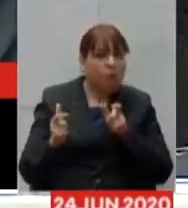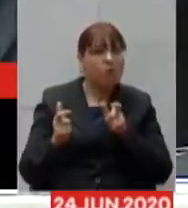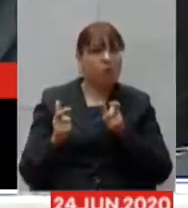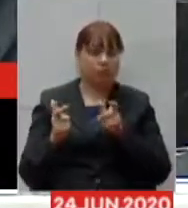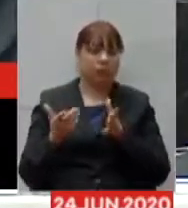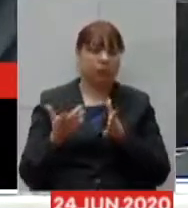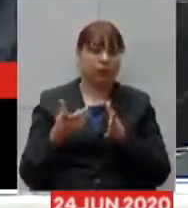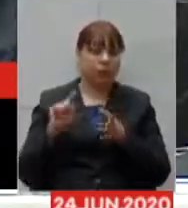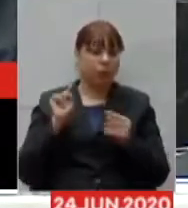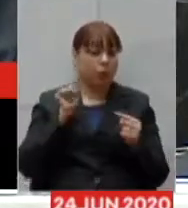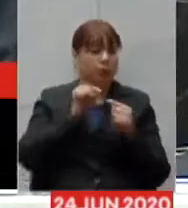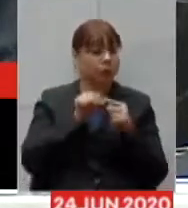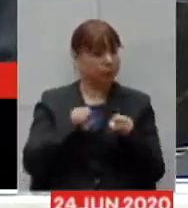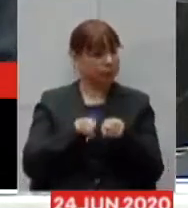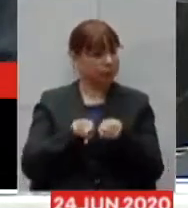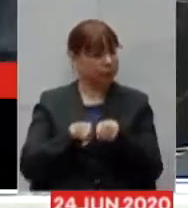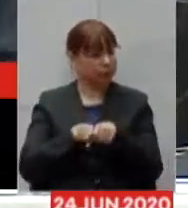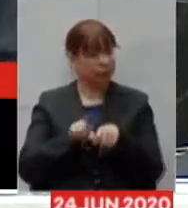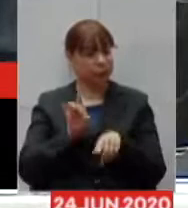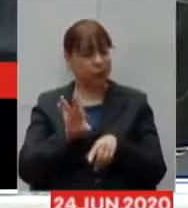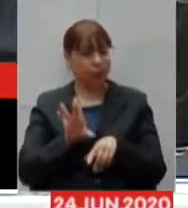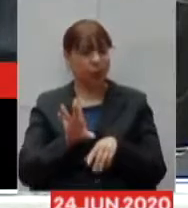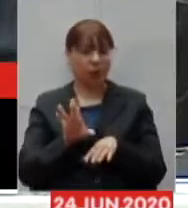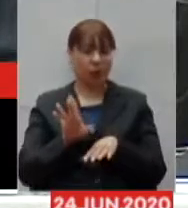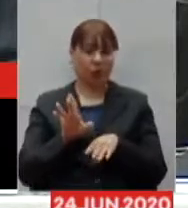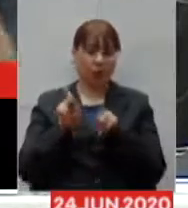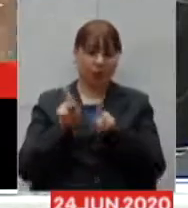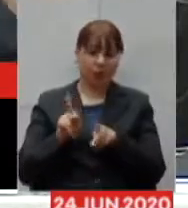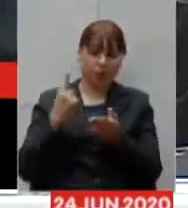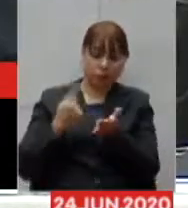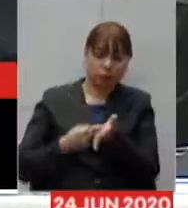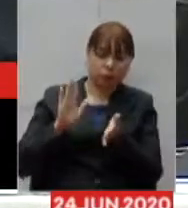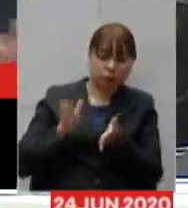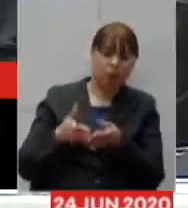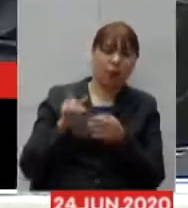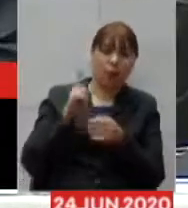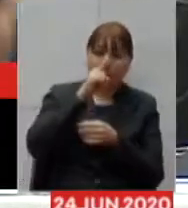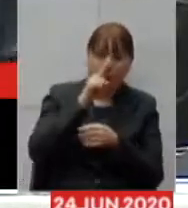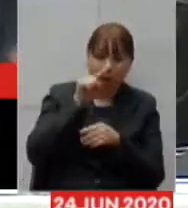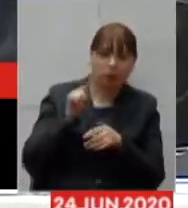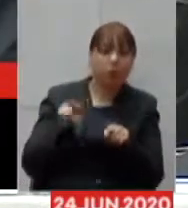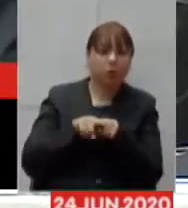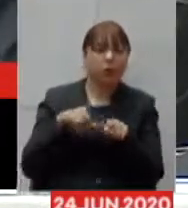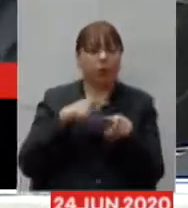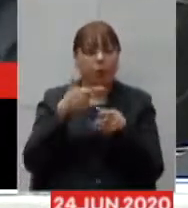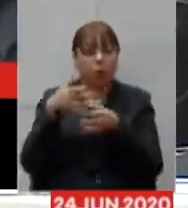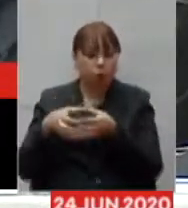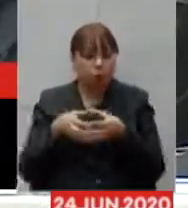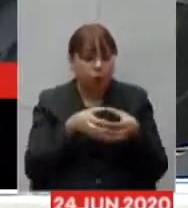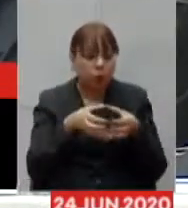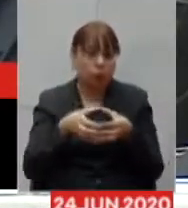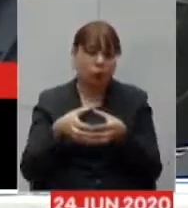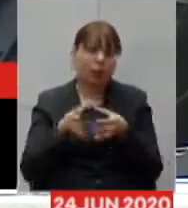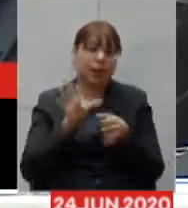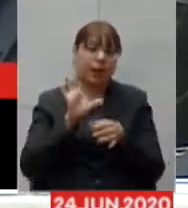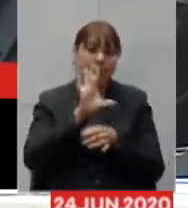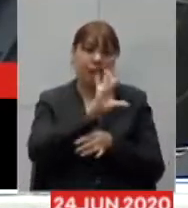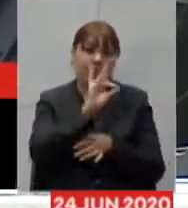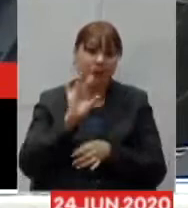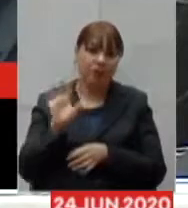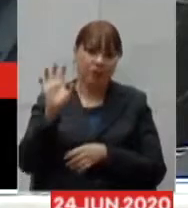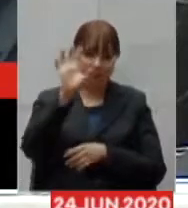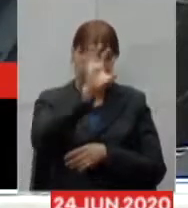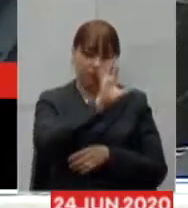também é além de ampliar para aquele grupo que foi definido nós ampliarmos os grupos em todas as regiões em